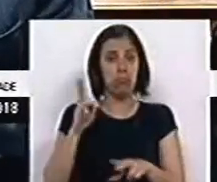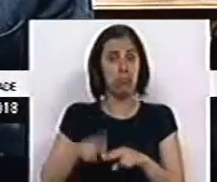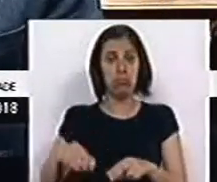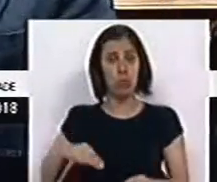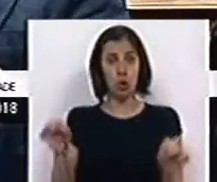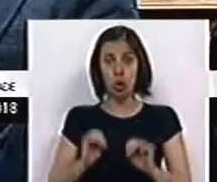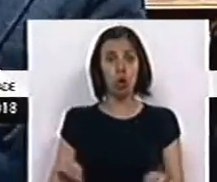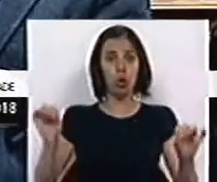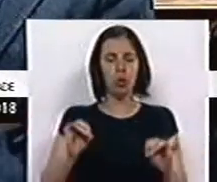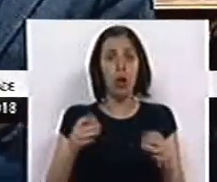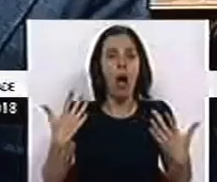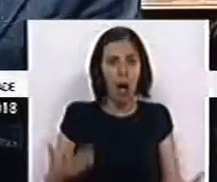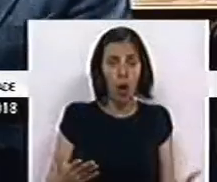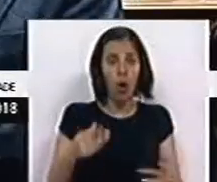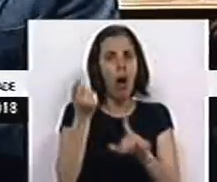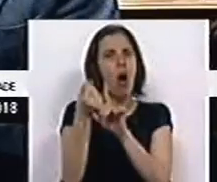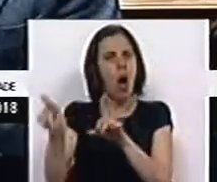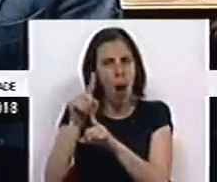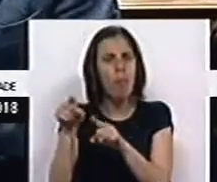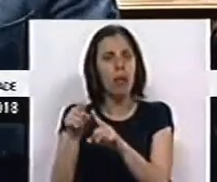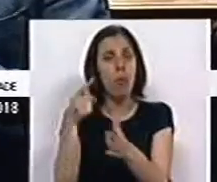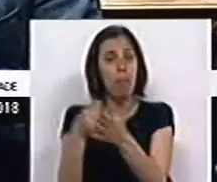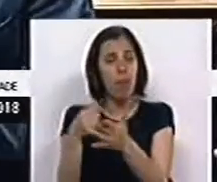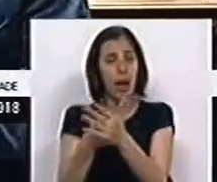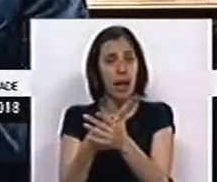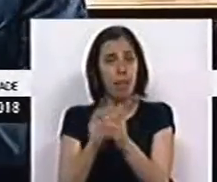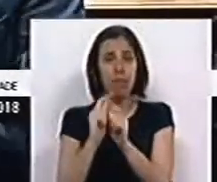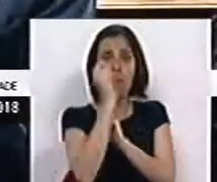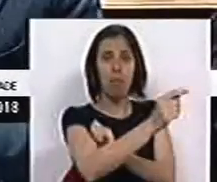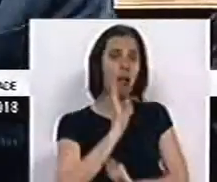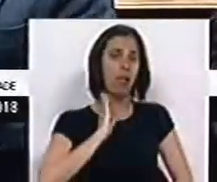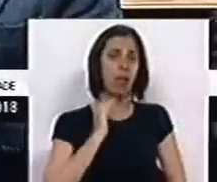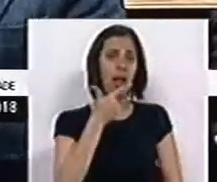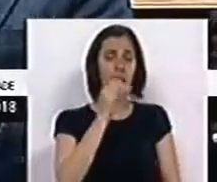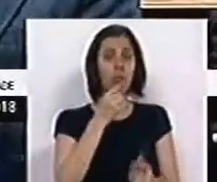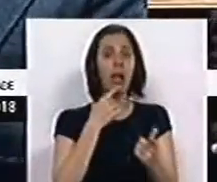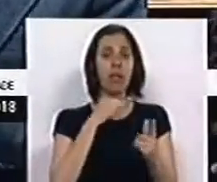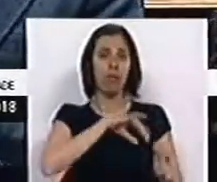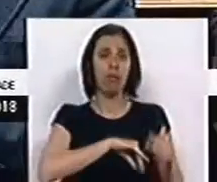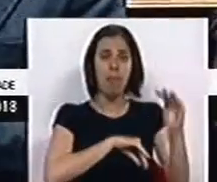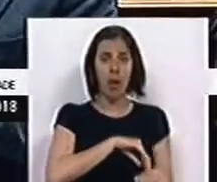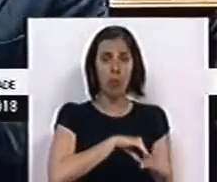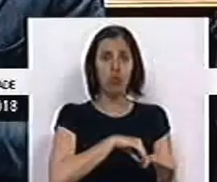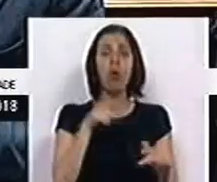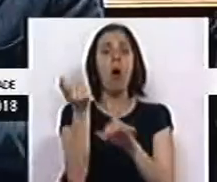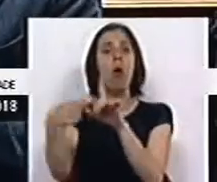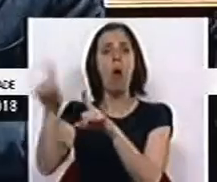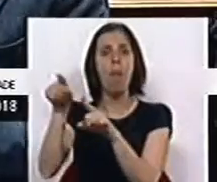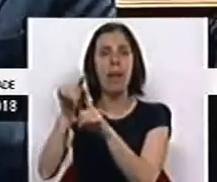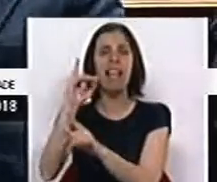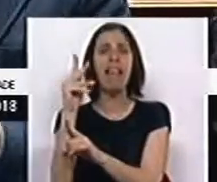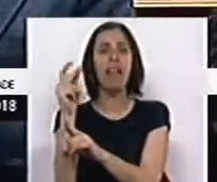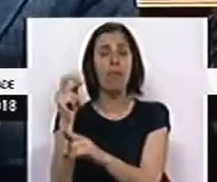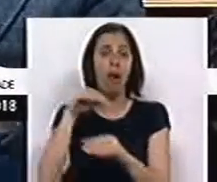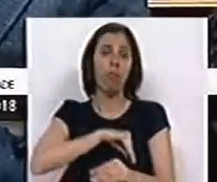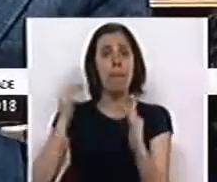corte salarial e vão ter agora um aumento do pagamento para a TSE, menos rendimento, e vão ter um aumento do